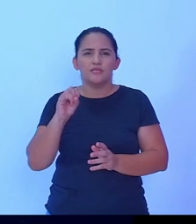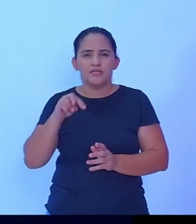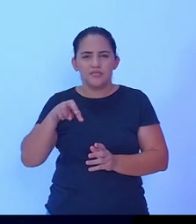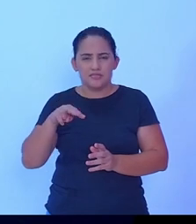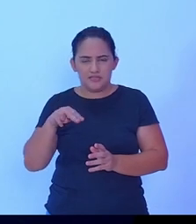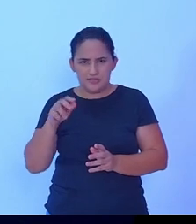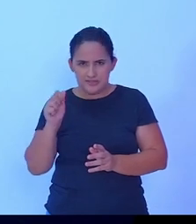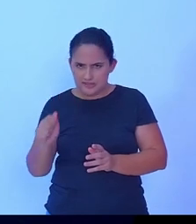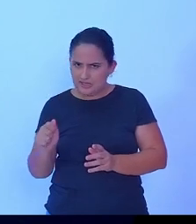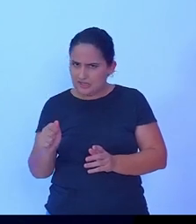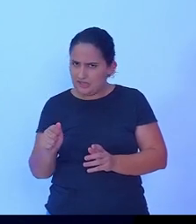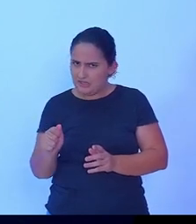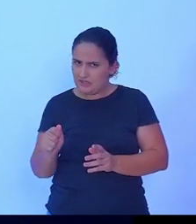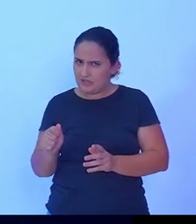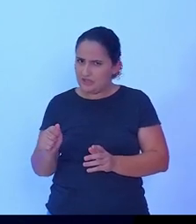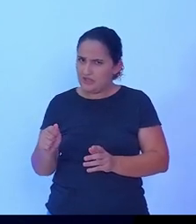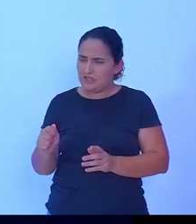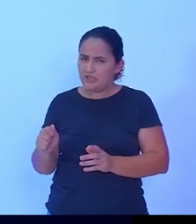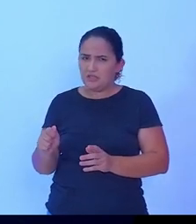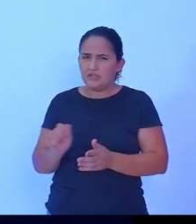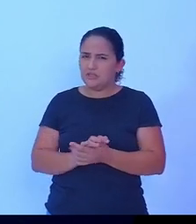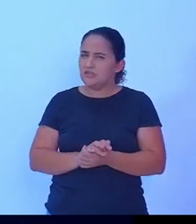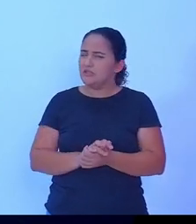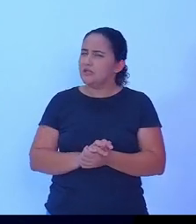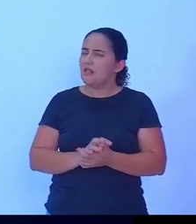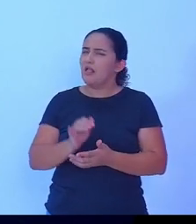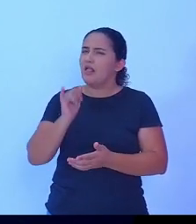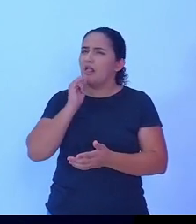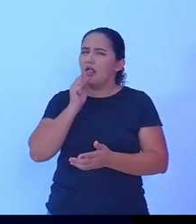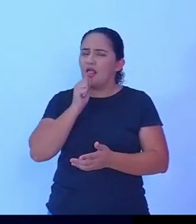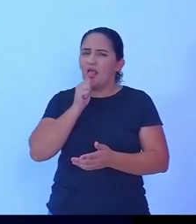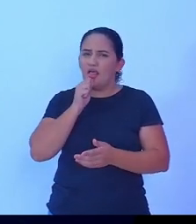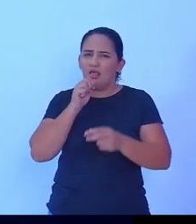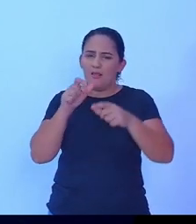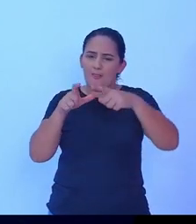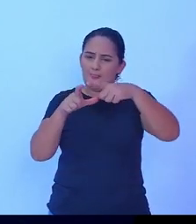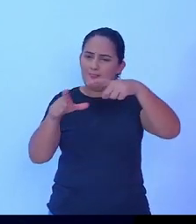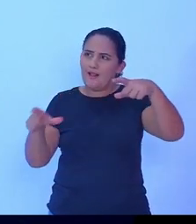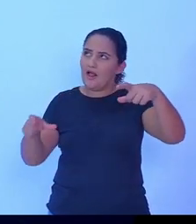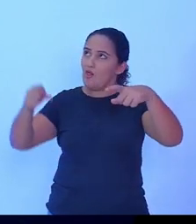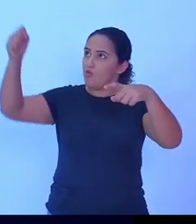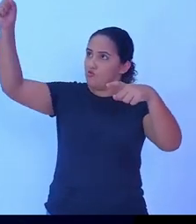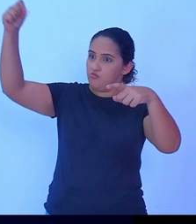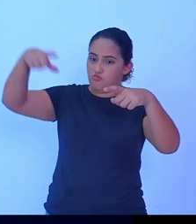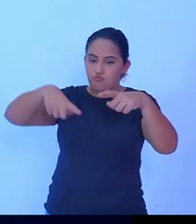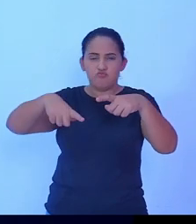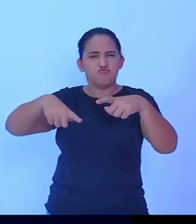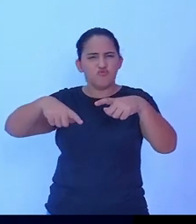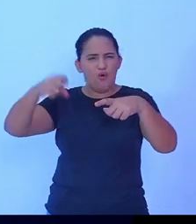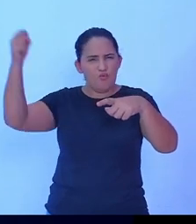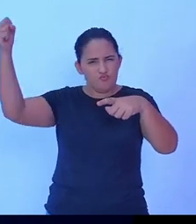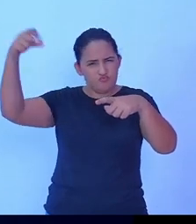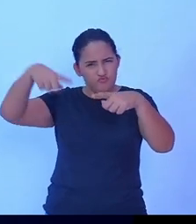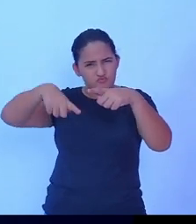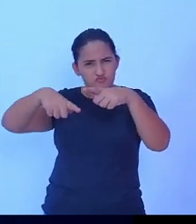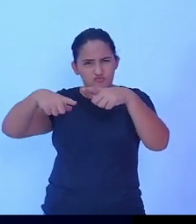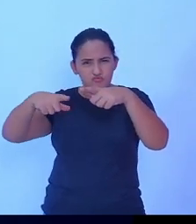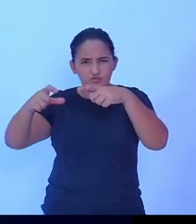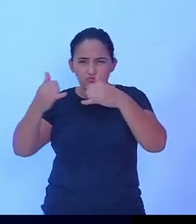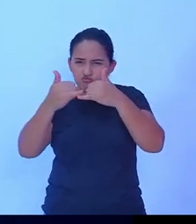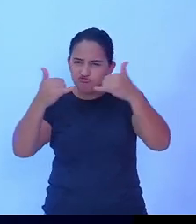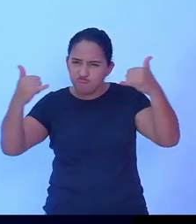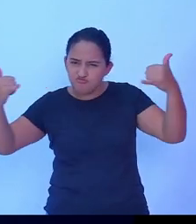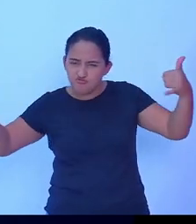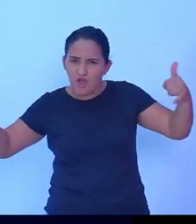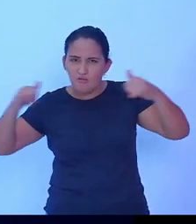fotovoltaica é usina que gera energia solar eu tenho 700 placas de energia solar eu